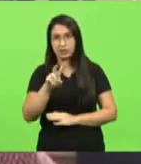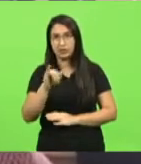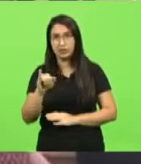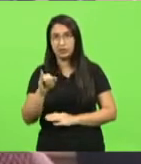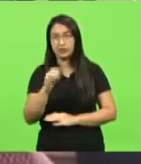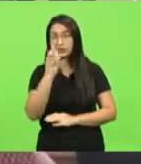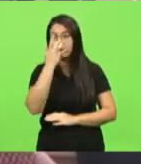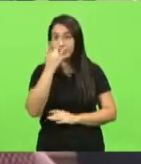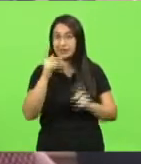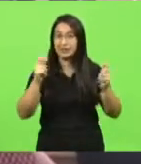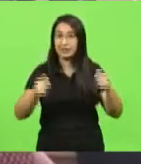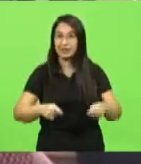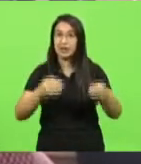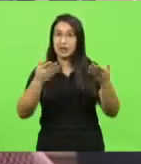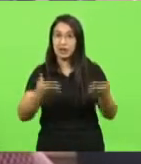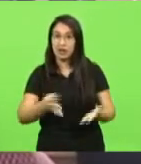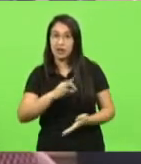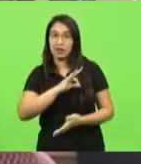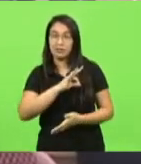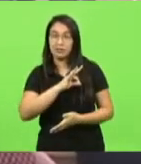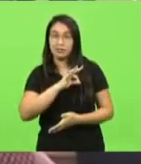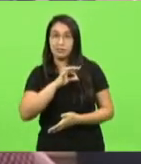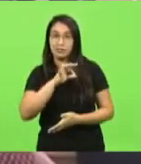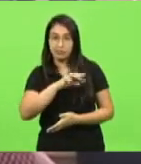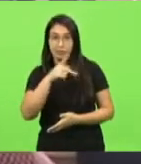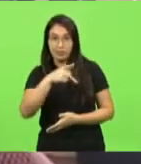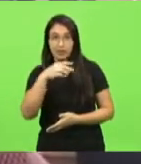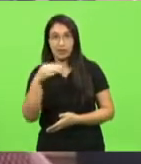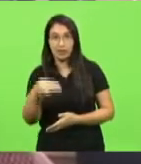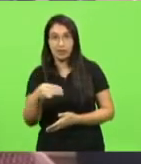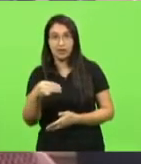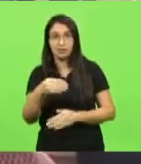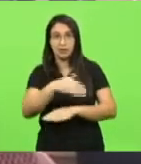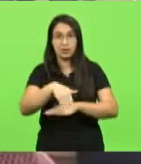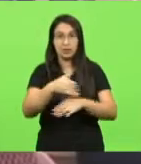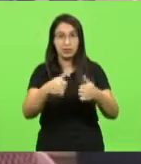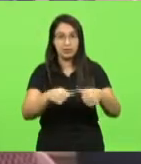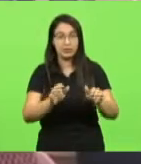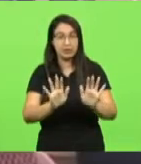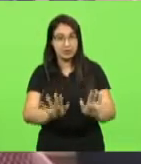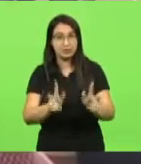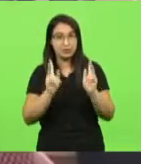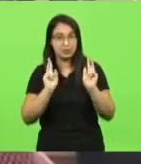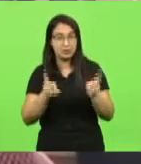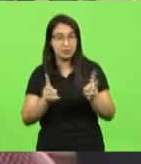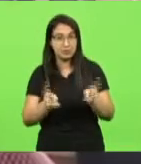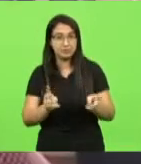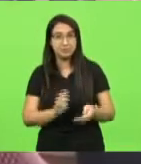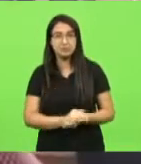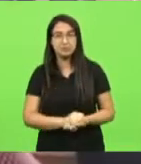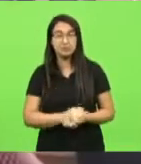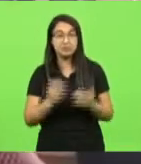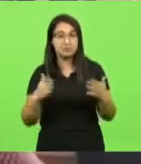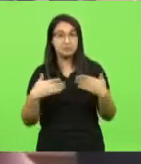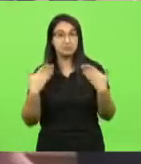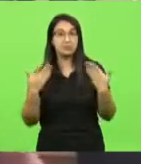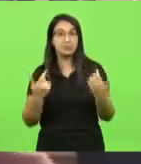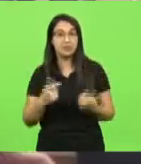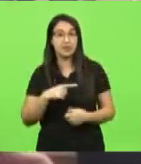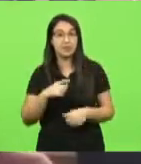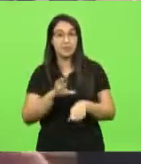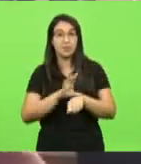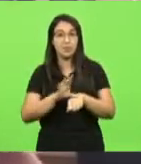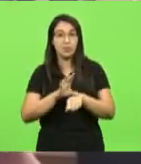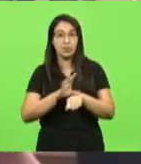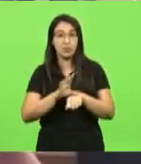com que o policial que foi preparado para ir para a rua fique na rua. Agora, paz, meus senhores. Esse concurso vai vencer agora dia